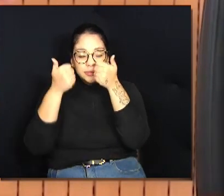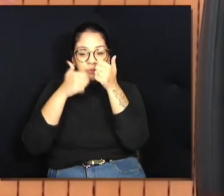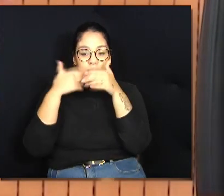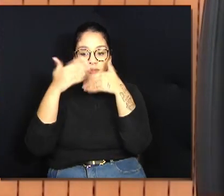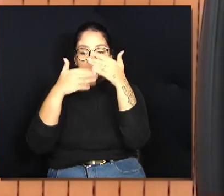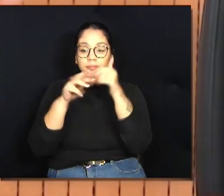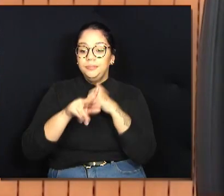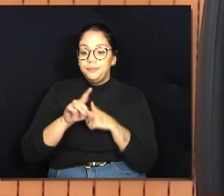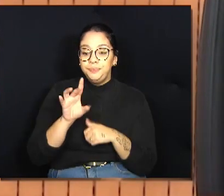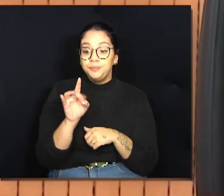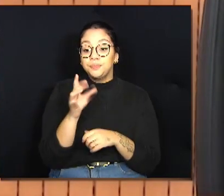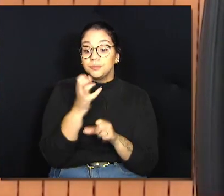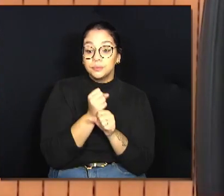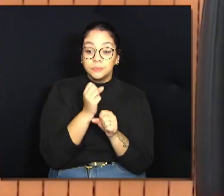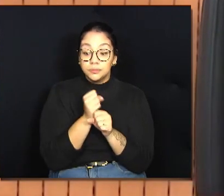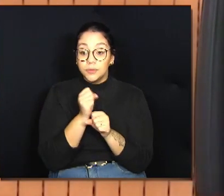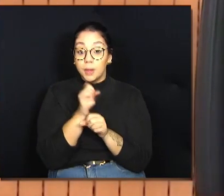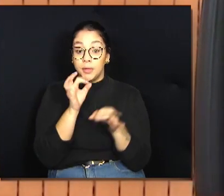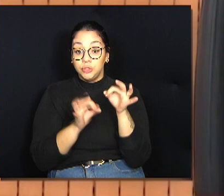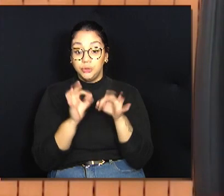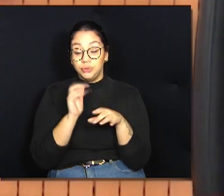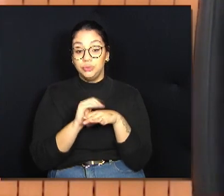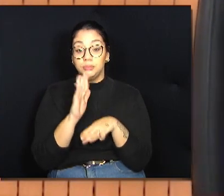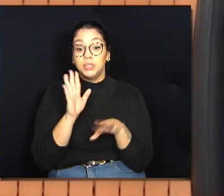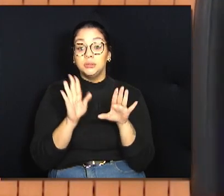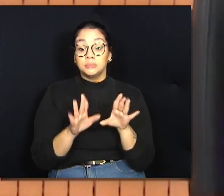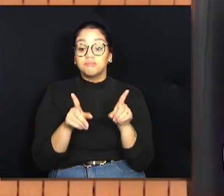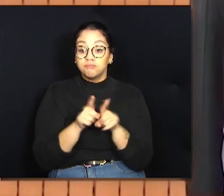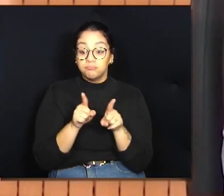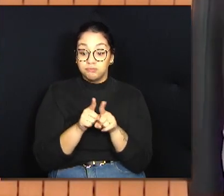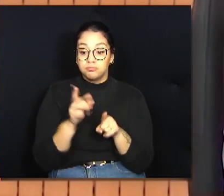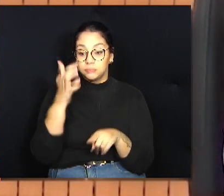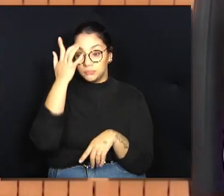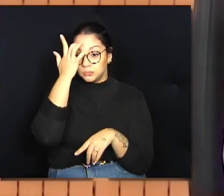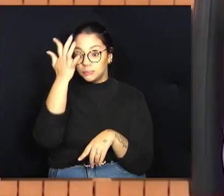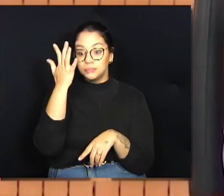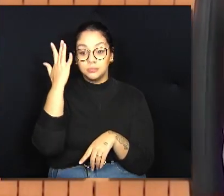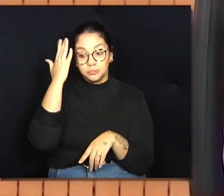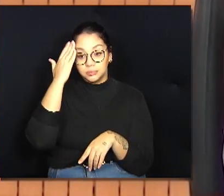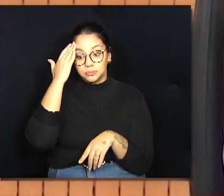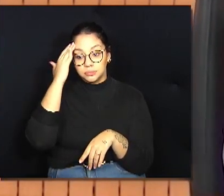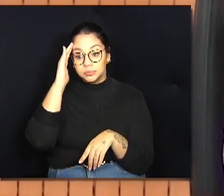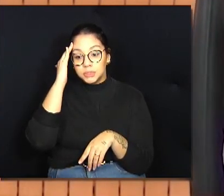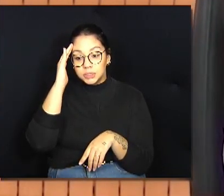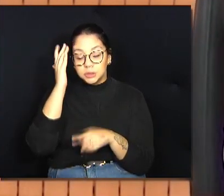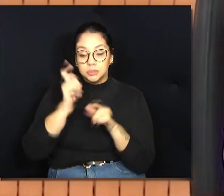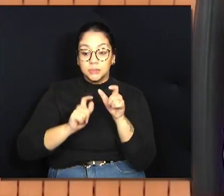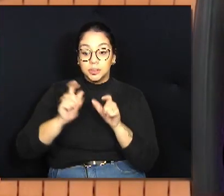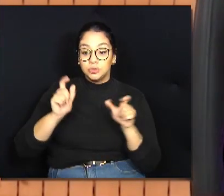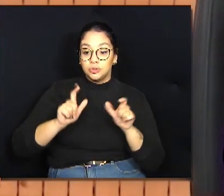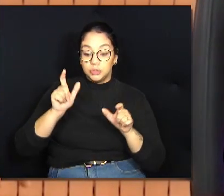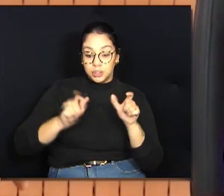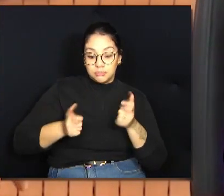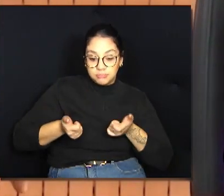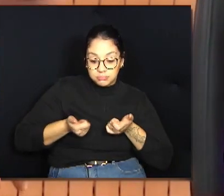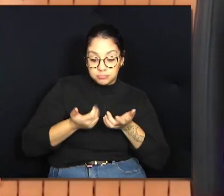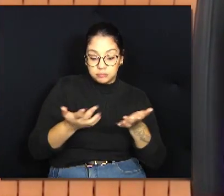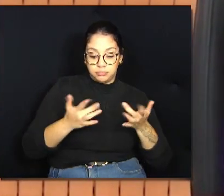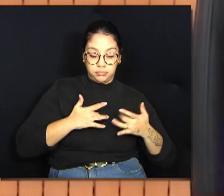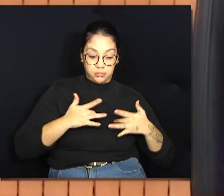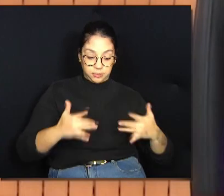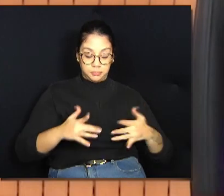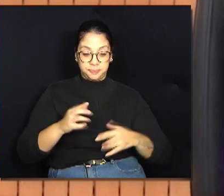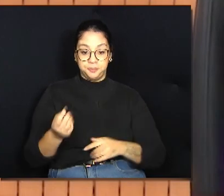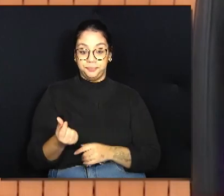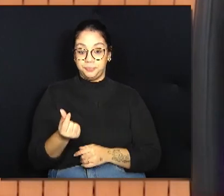no critério de cálculo para ficar mais justo, mas também para facilitar a compreensão do contribuinte sobre o valor